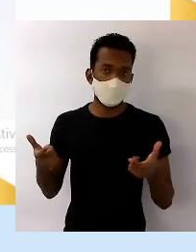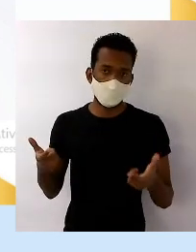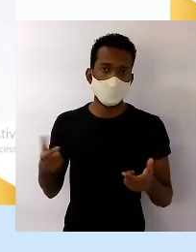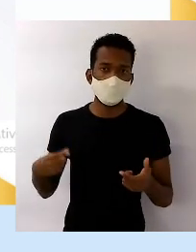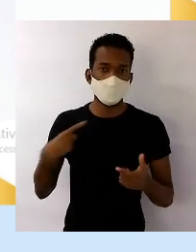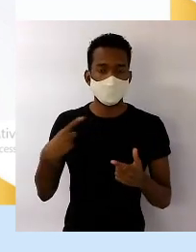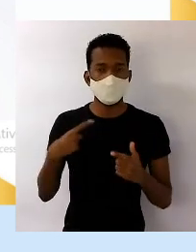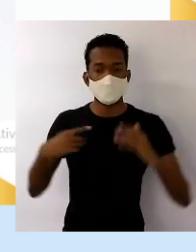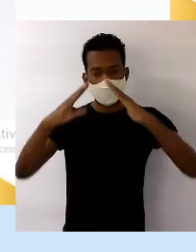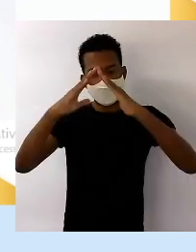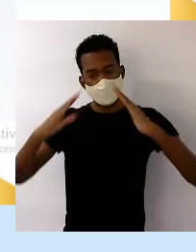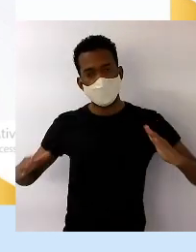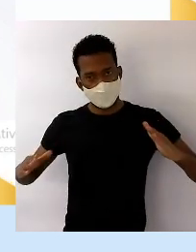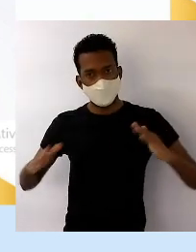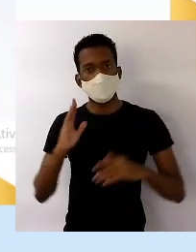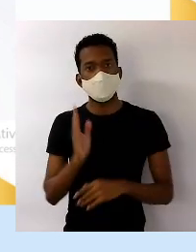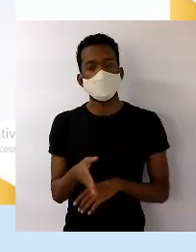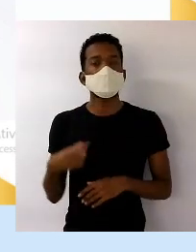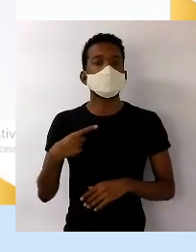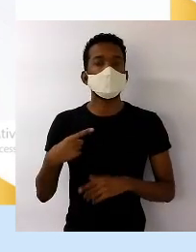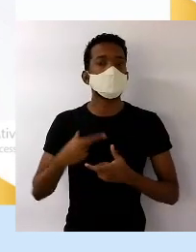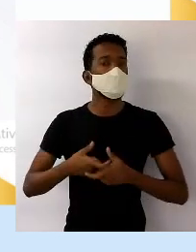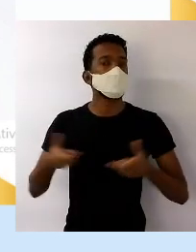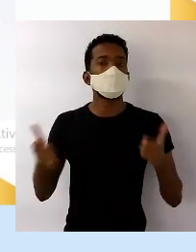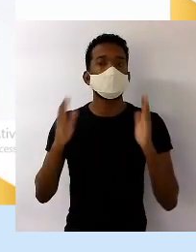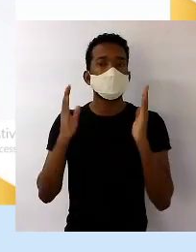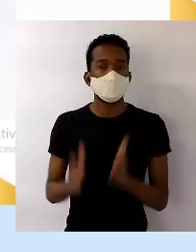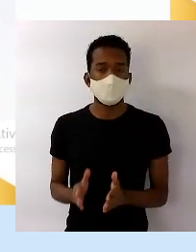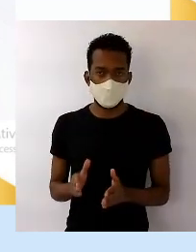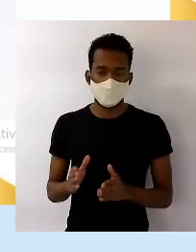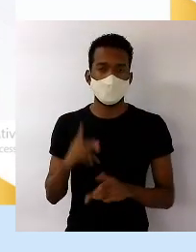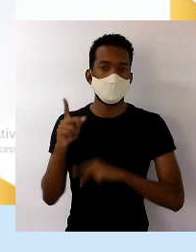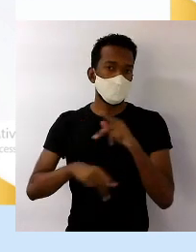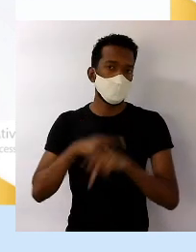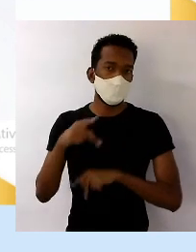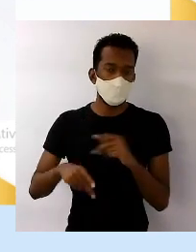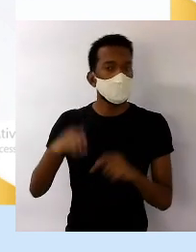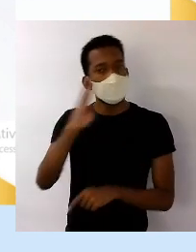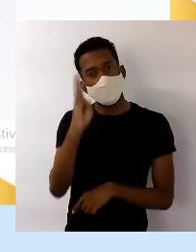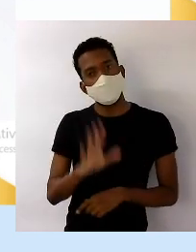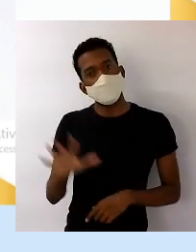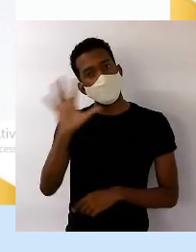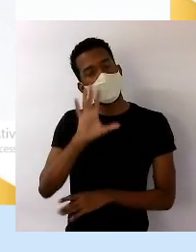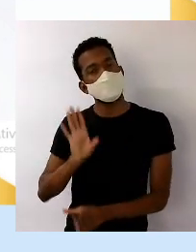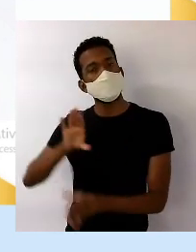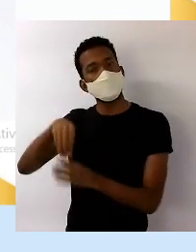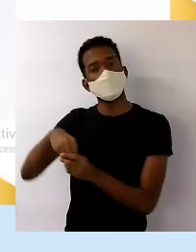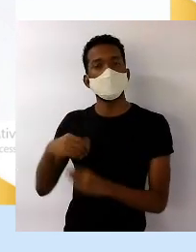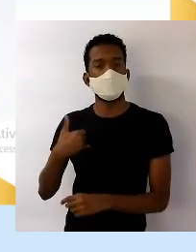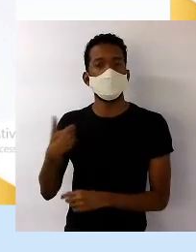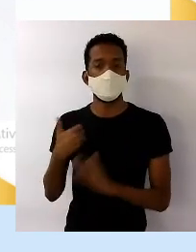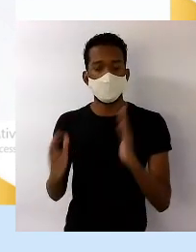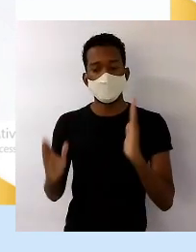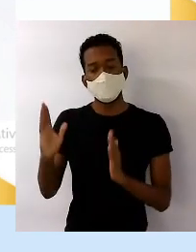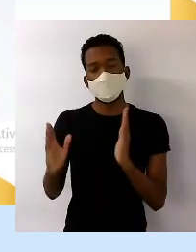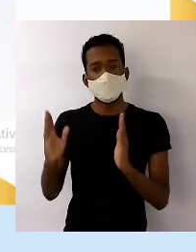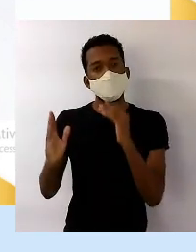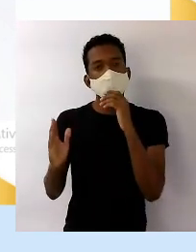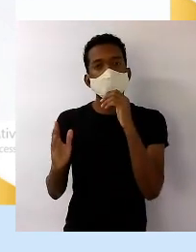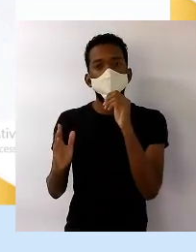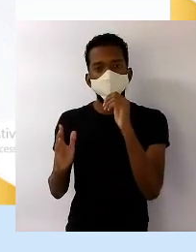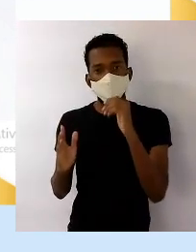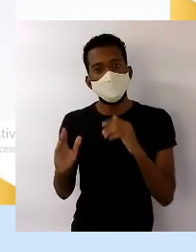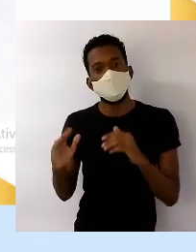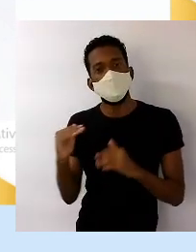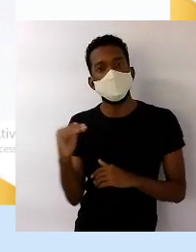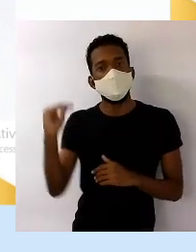pirâmide etária, a gente vai ver que a maioria da população brasileira está naquela faixa ali, das pessoas